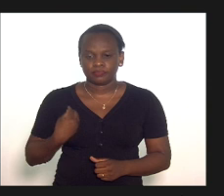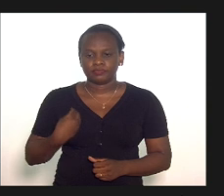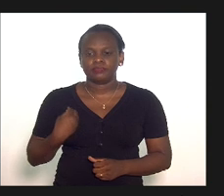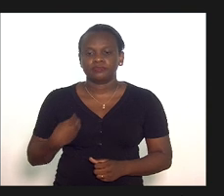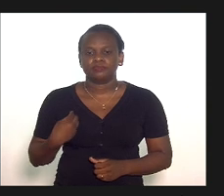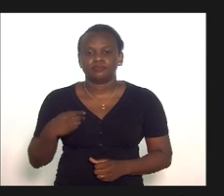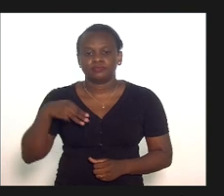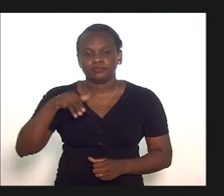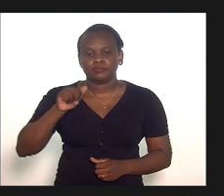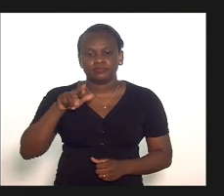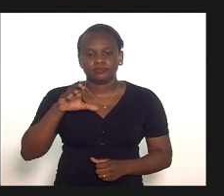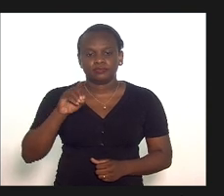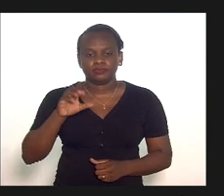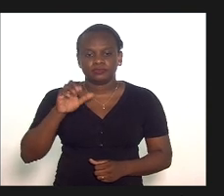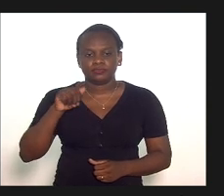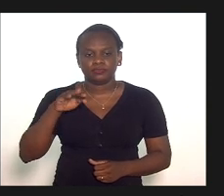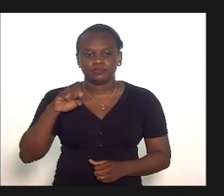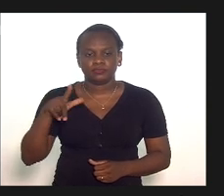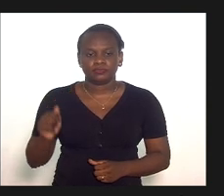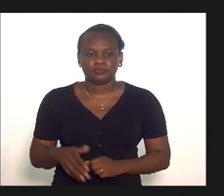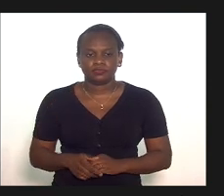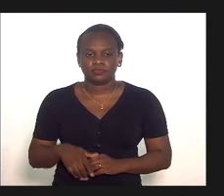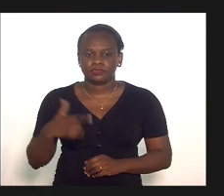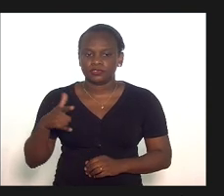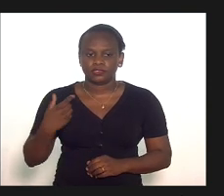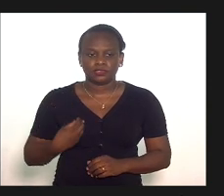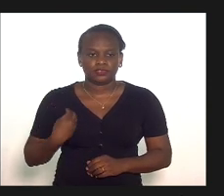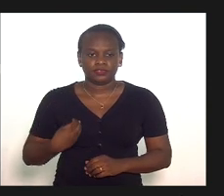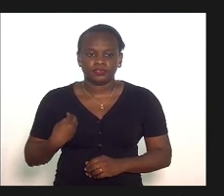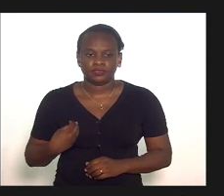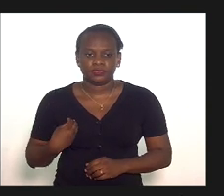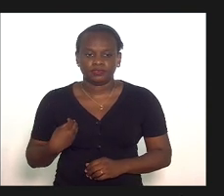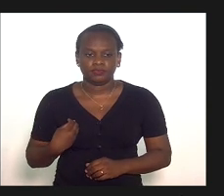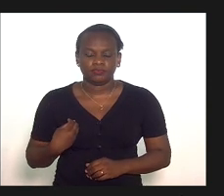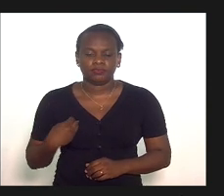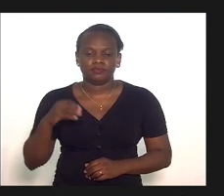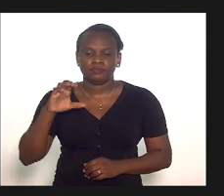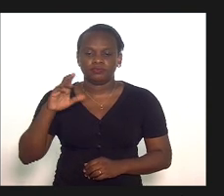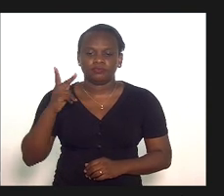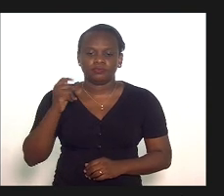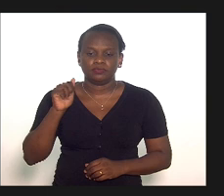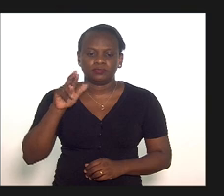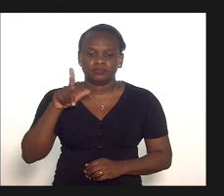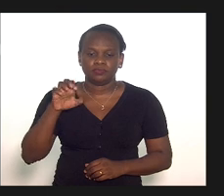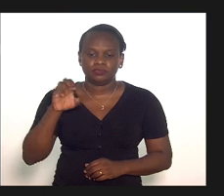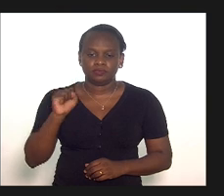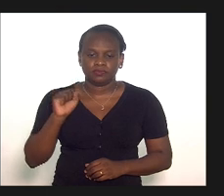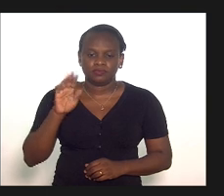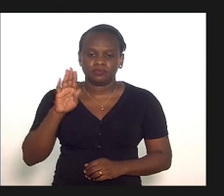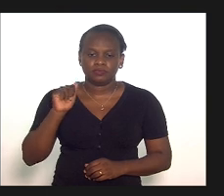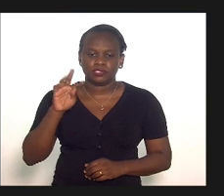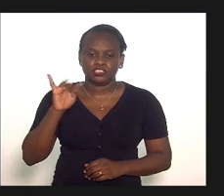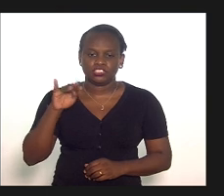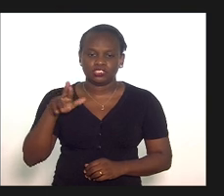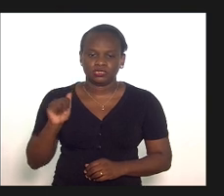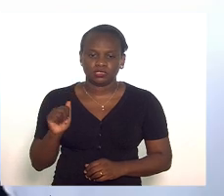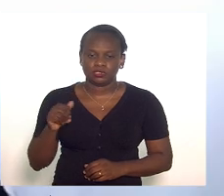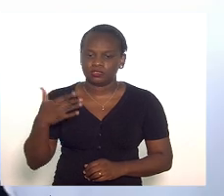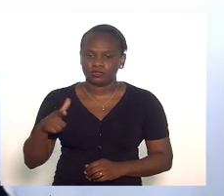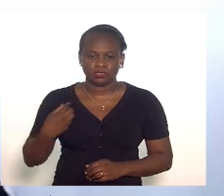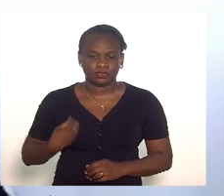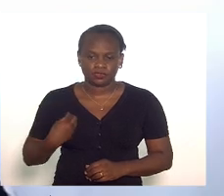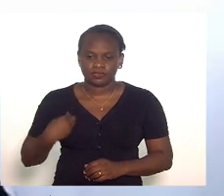presente Márcio Canella. Não se encontrando presente Carlos Batista. Não se encontrando